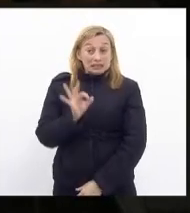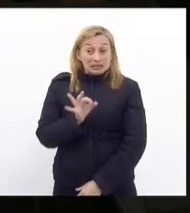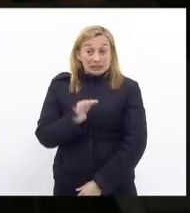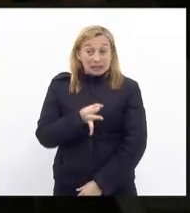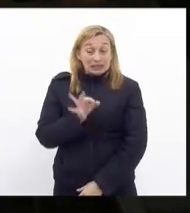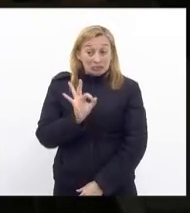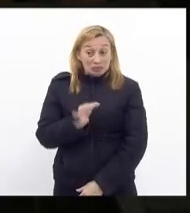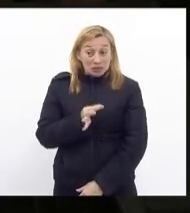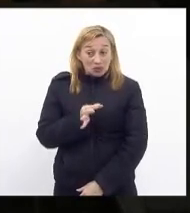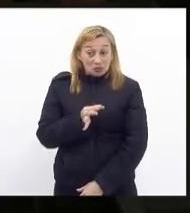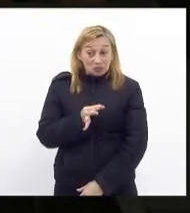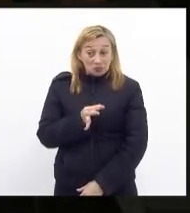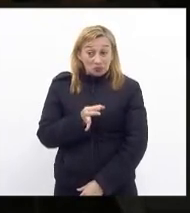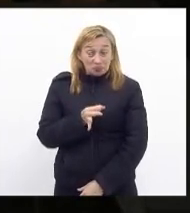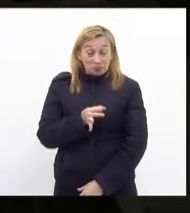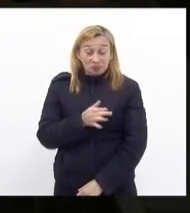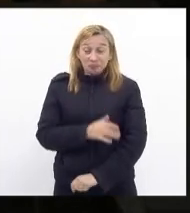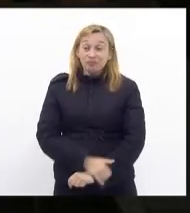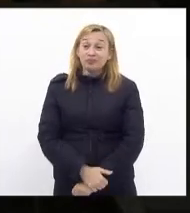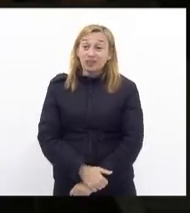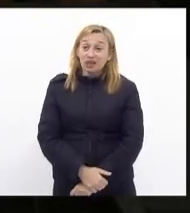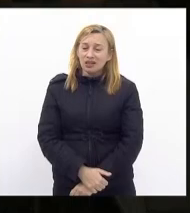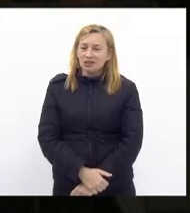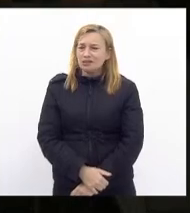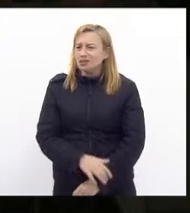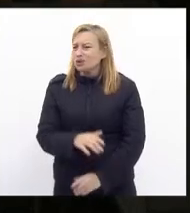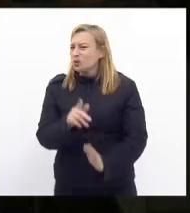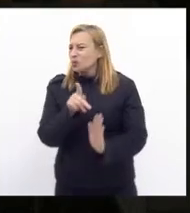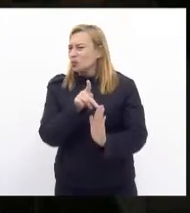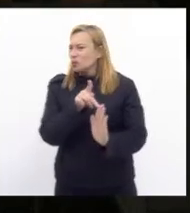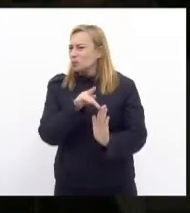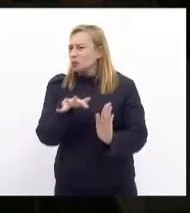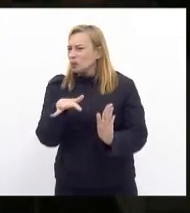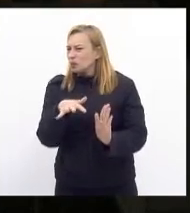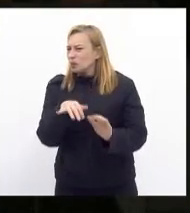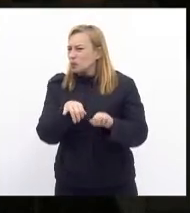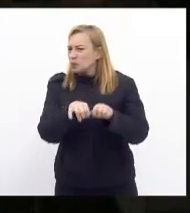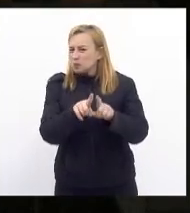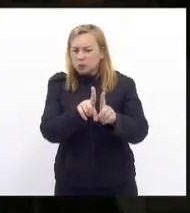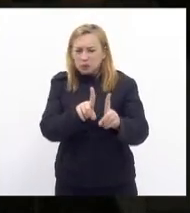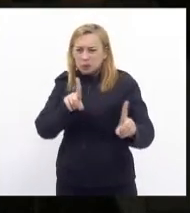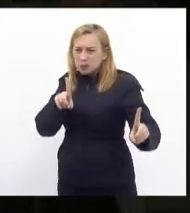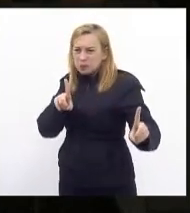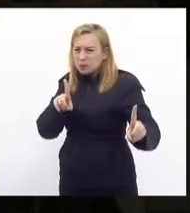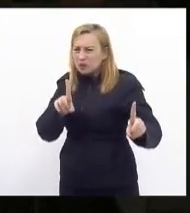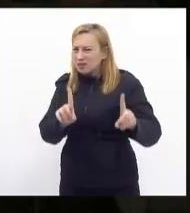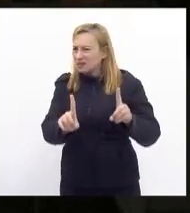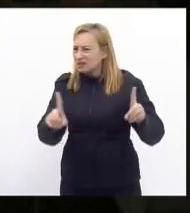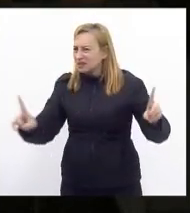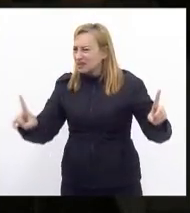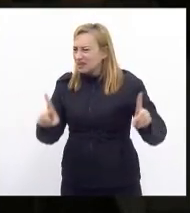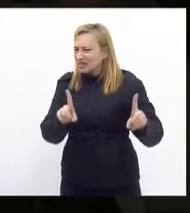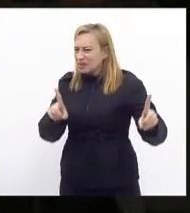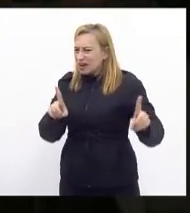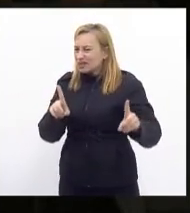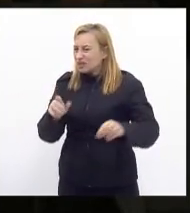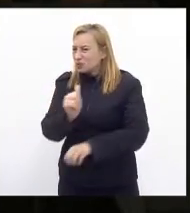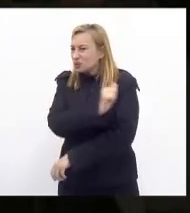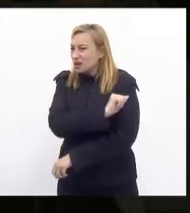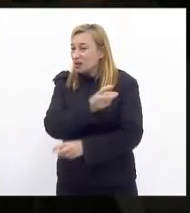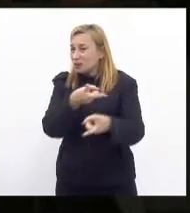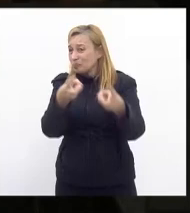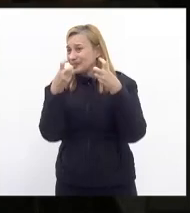que o protocolo de distanciamento social nas salas de aula seja